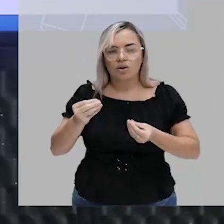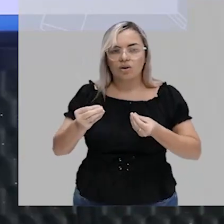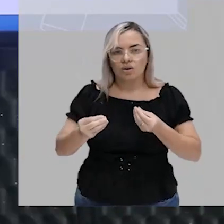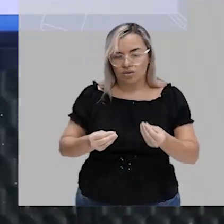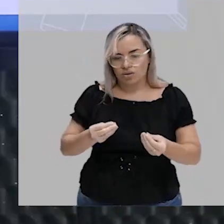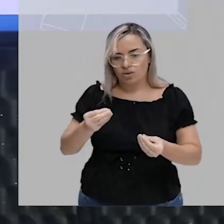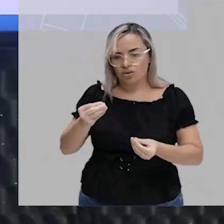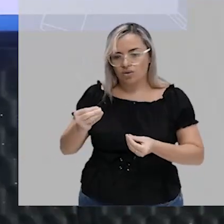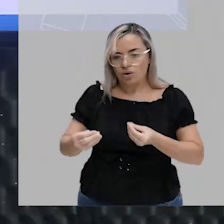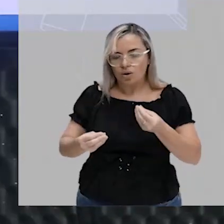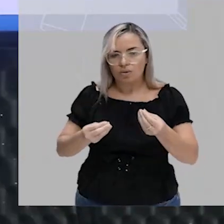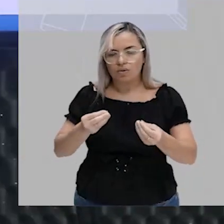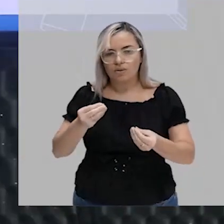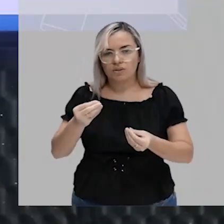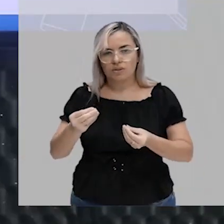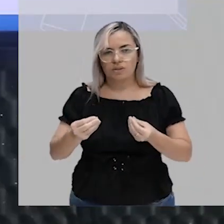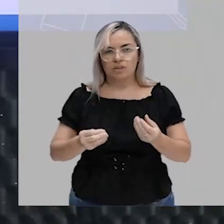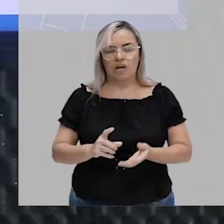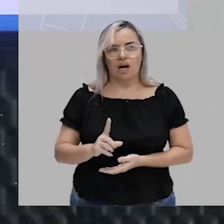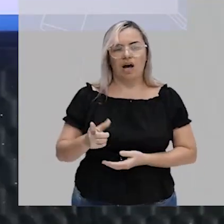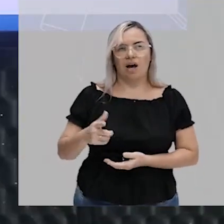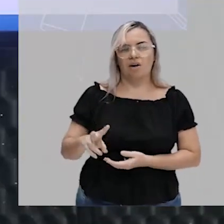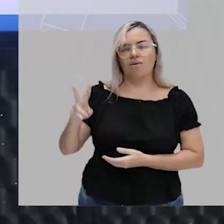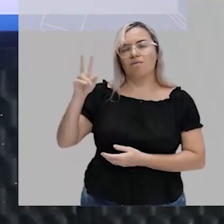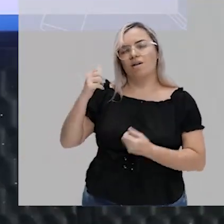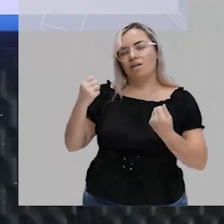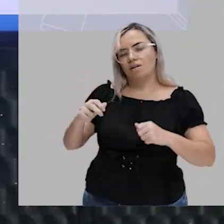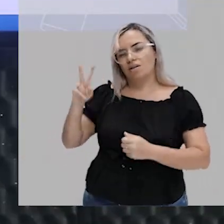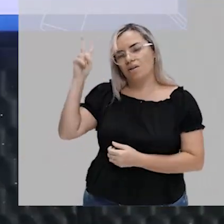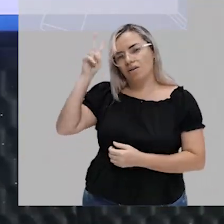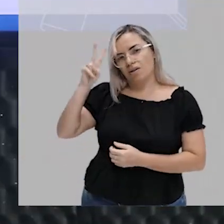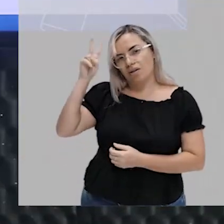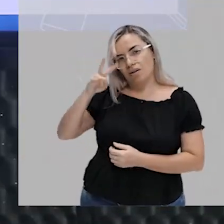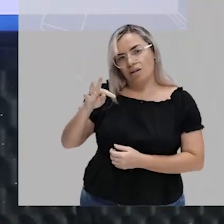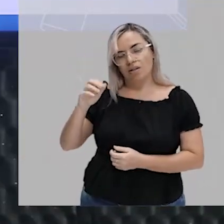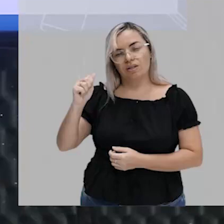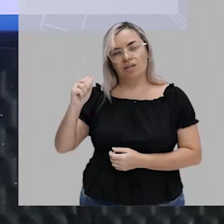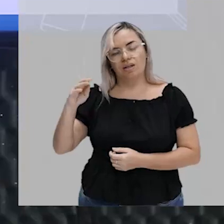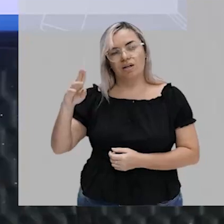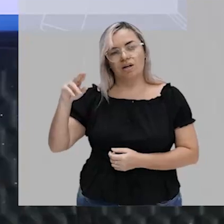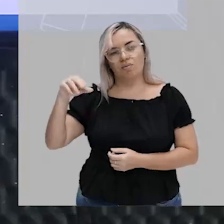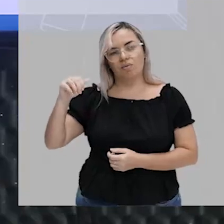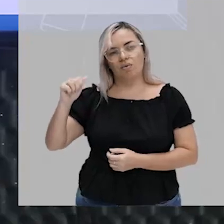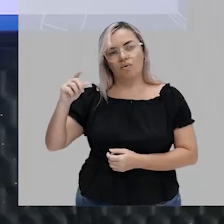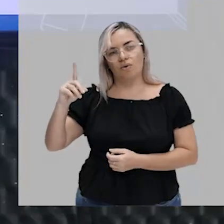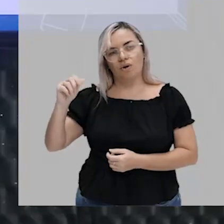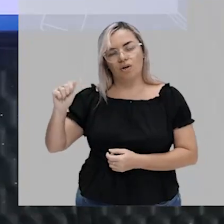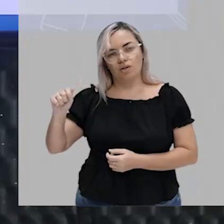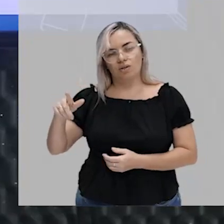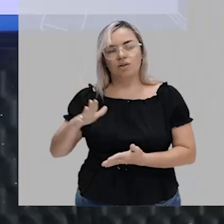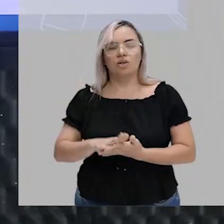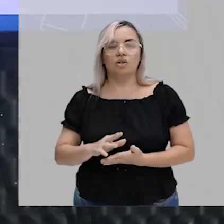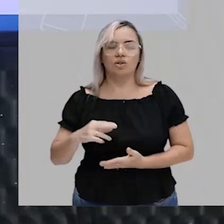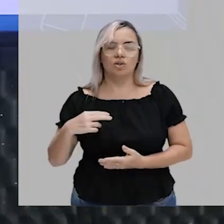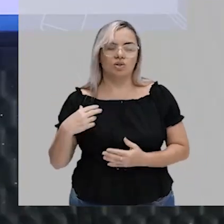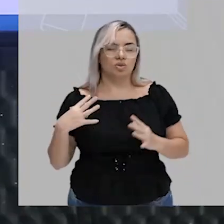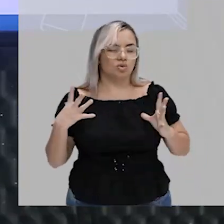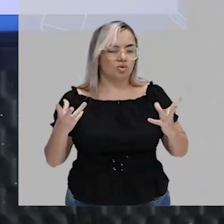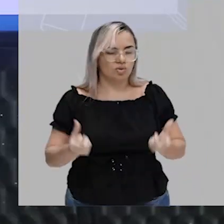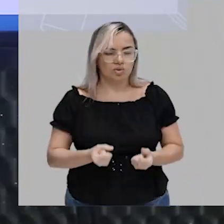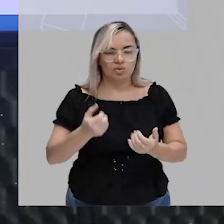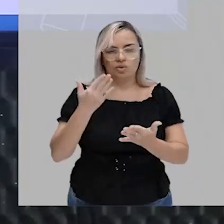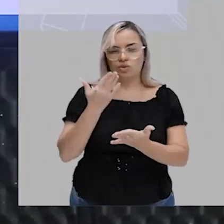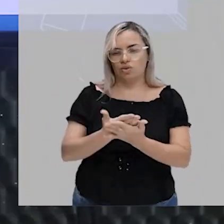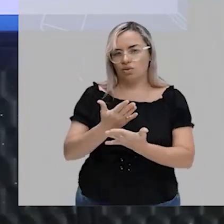tabuada, tão famosa tabuada que todos nós estudamos lá nos nossos estudos no ensino fundamental,